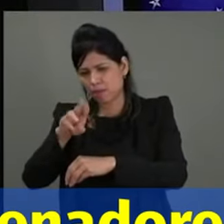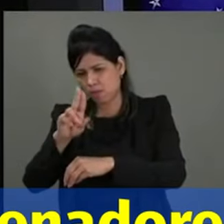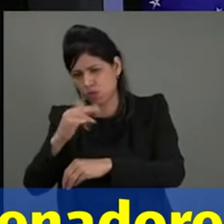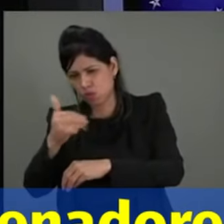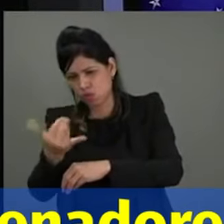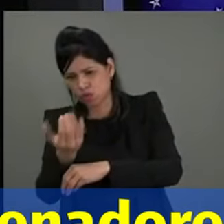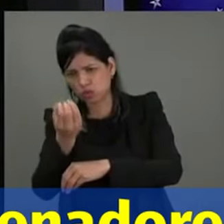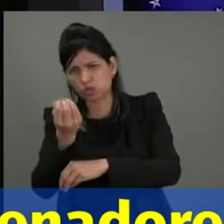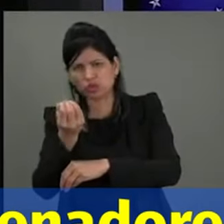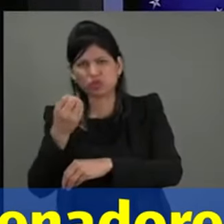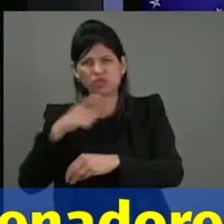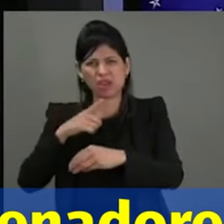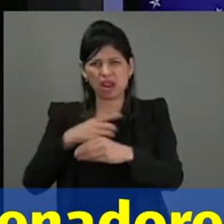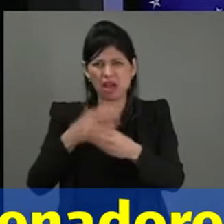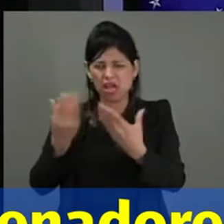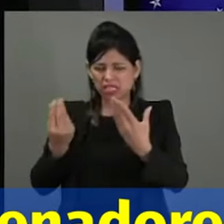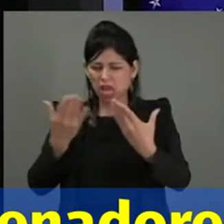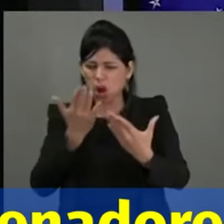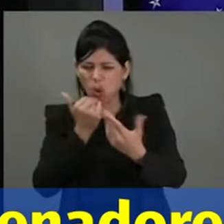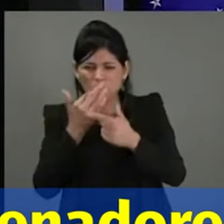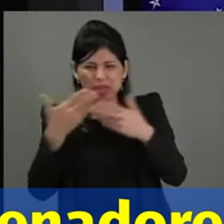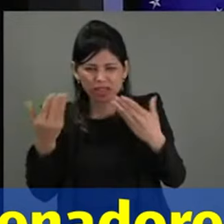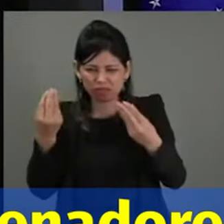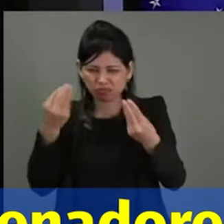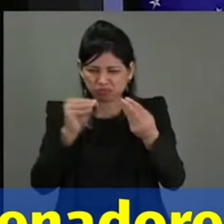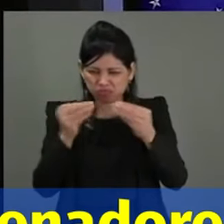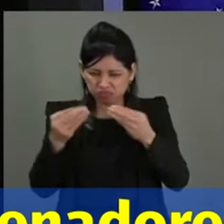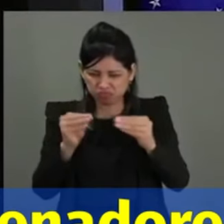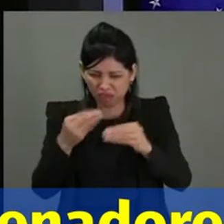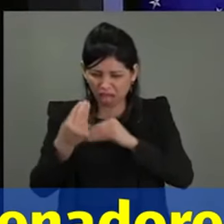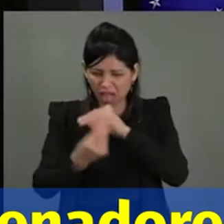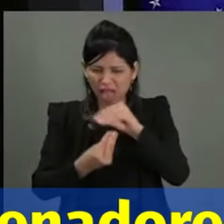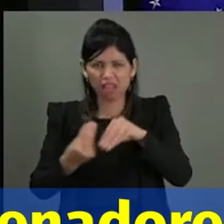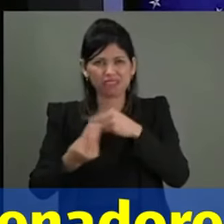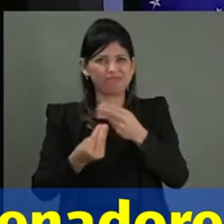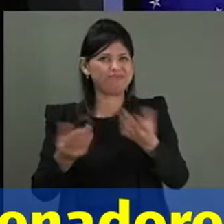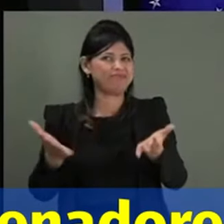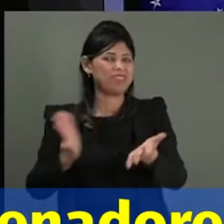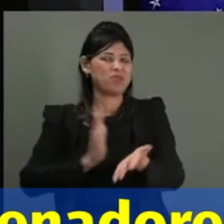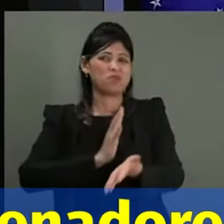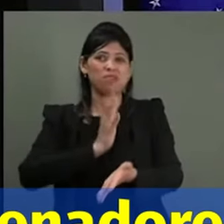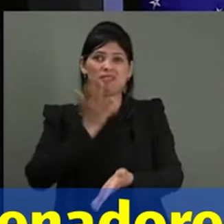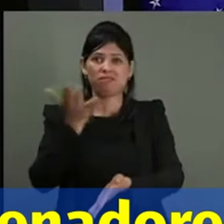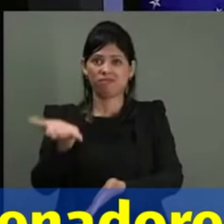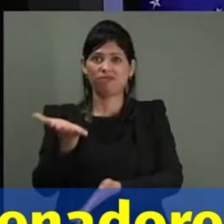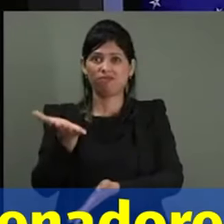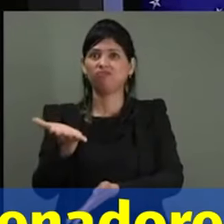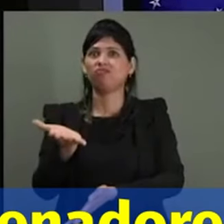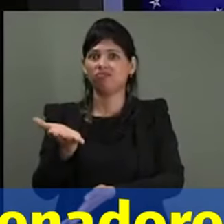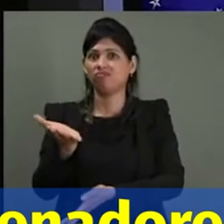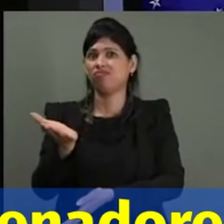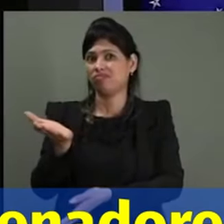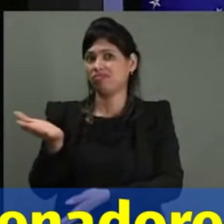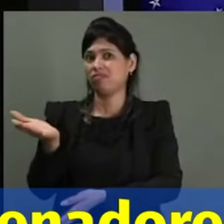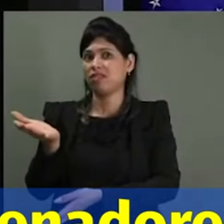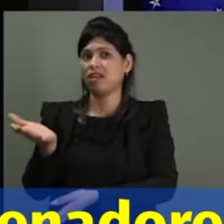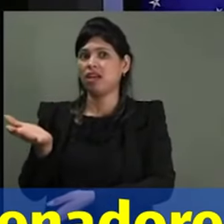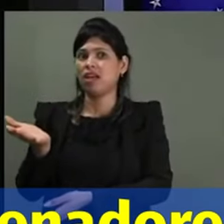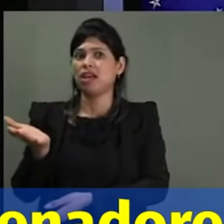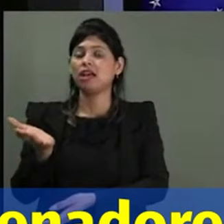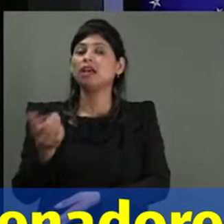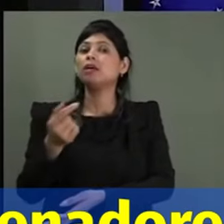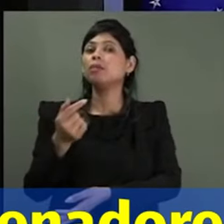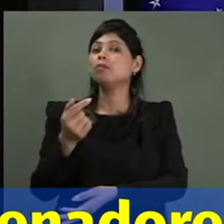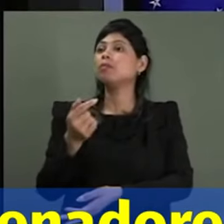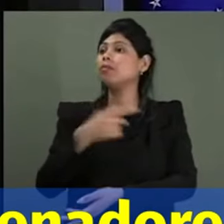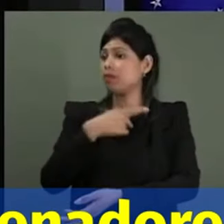é algo assim surreal. Eu vou, para encerrar, senhor presidente, não vou nem querer muita tolerância, eu sei que o é muito benevolente, mas